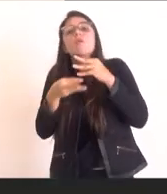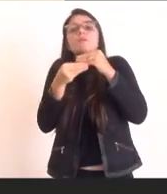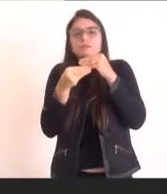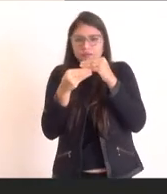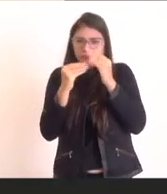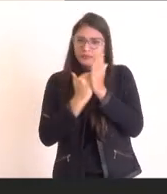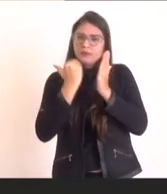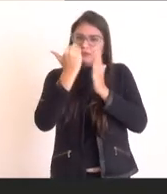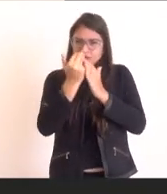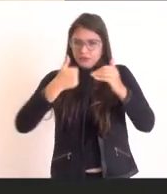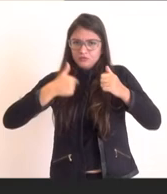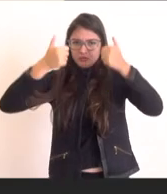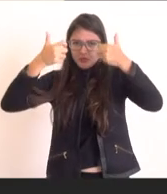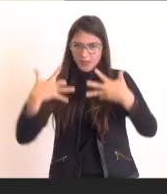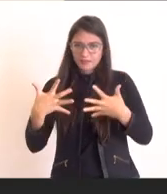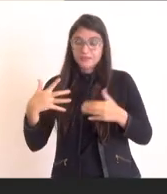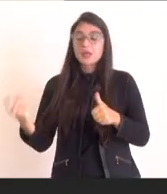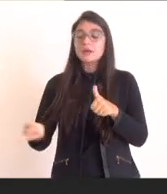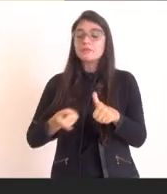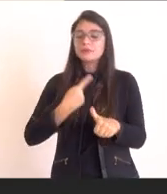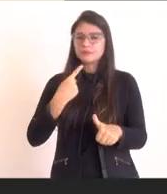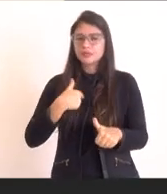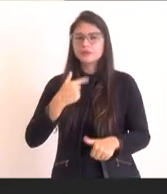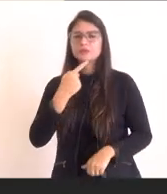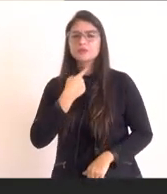reafirmar aqui a importância